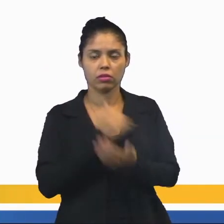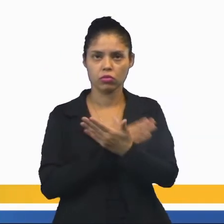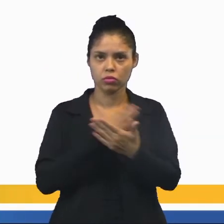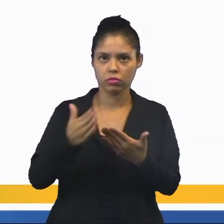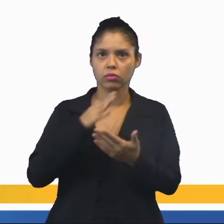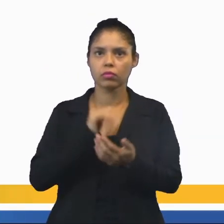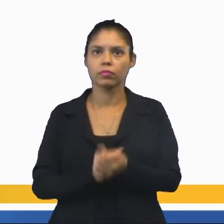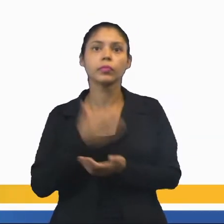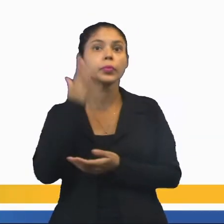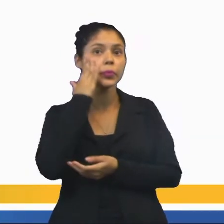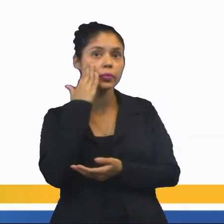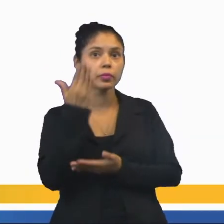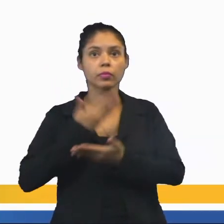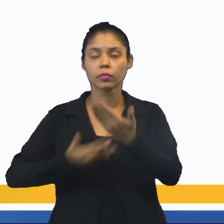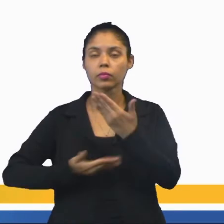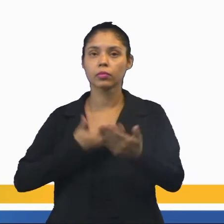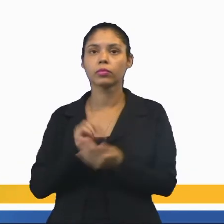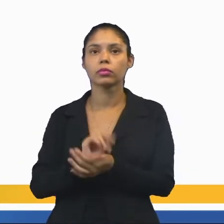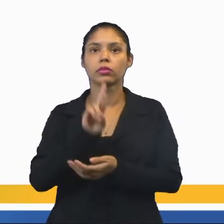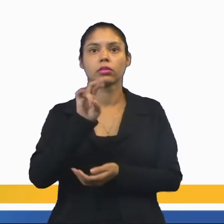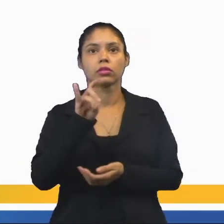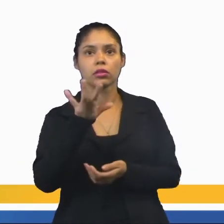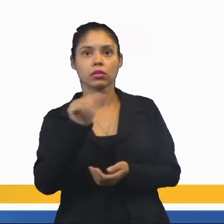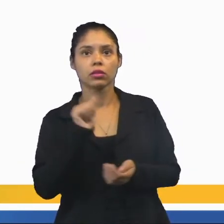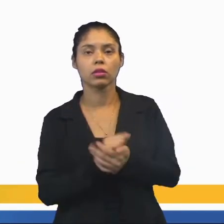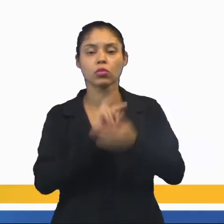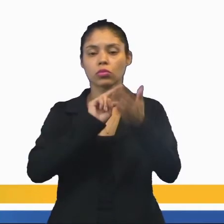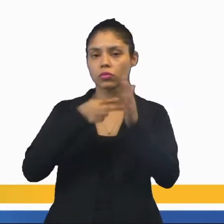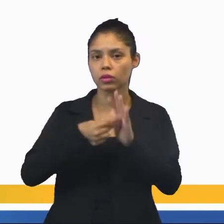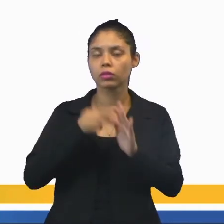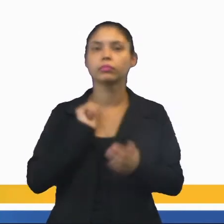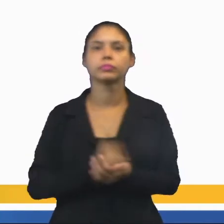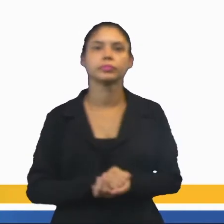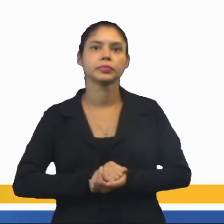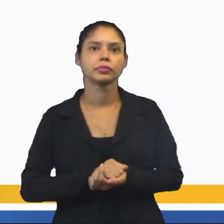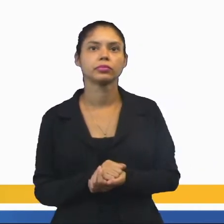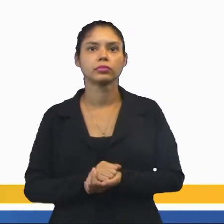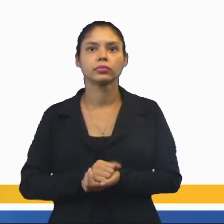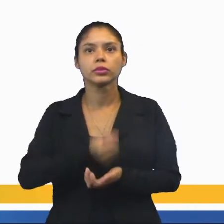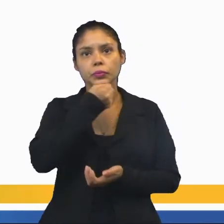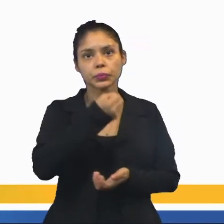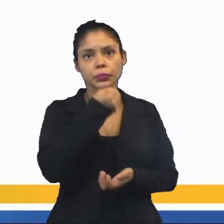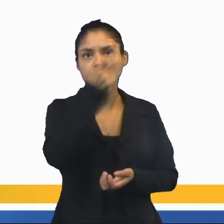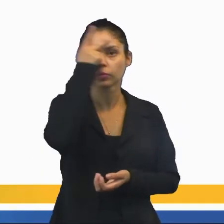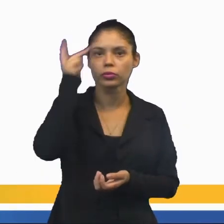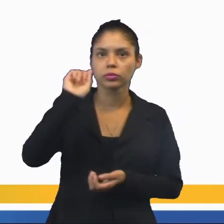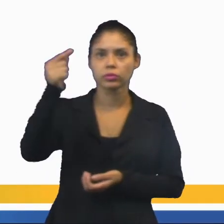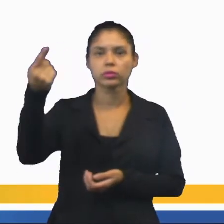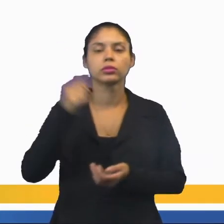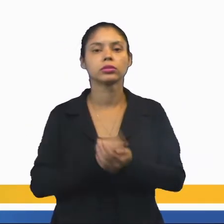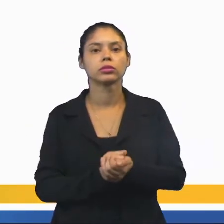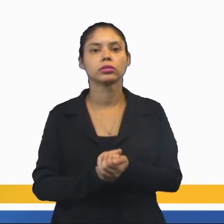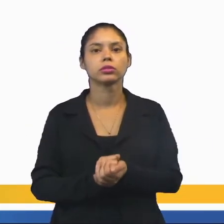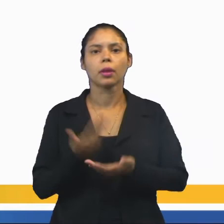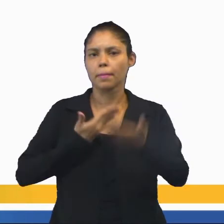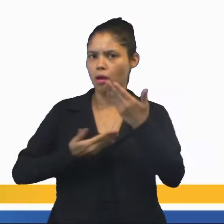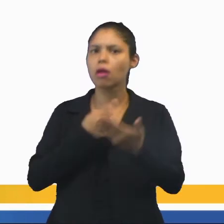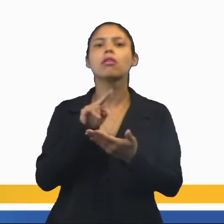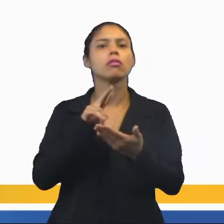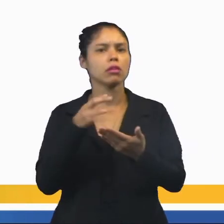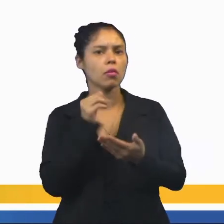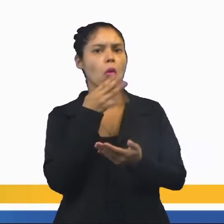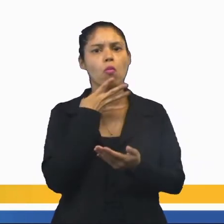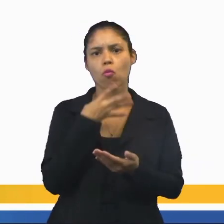entender a relação entre o ritual e o significado, entrevistar as pessoas que participam do ritual e conhecer de